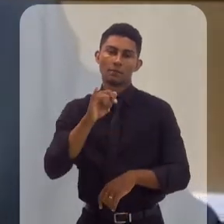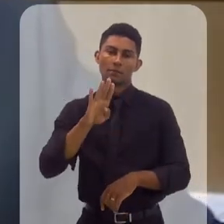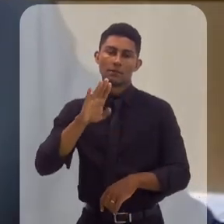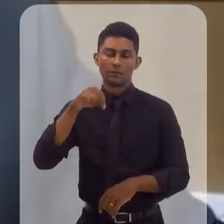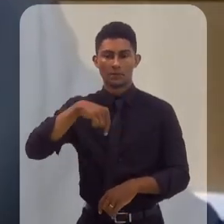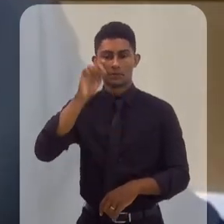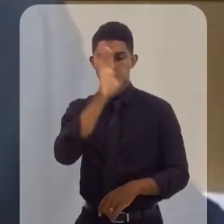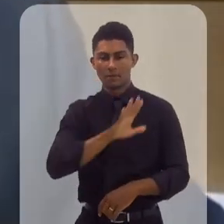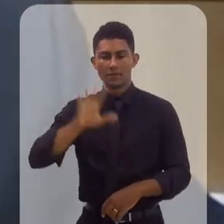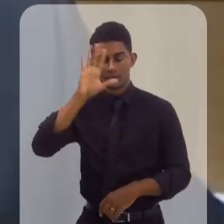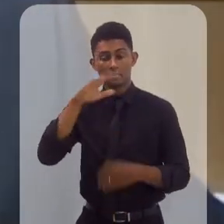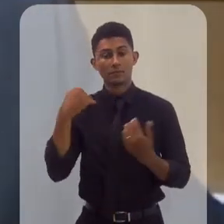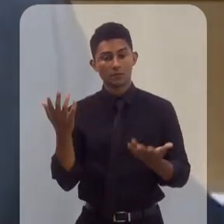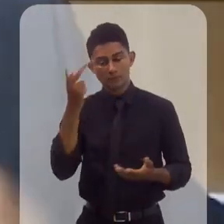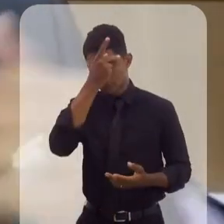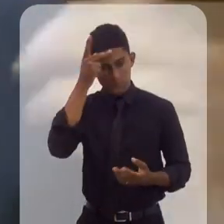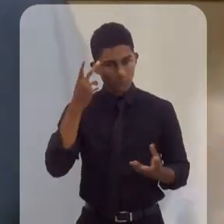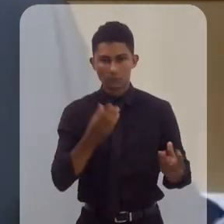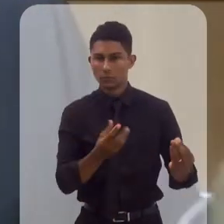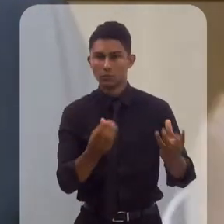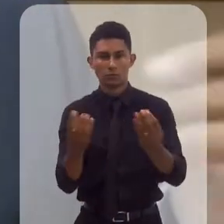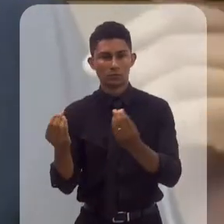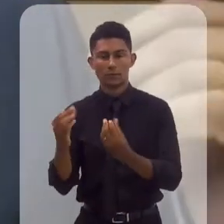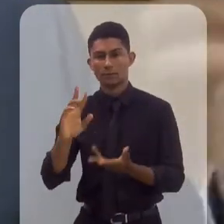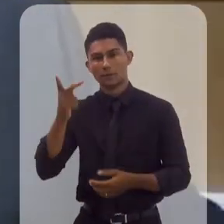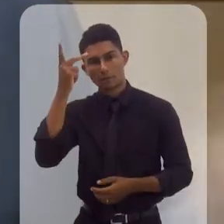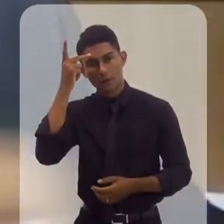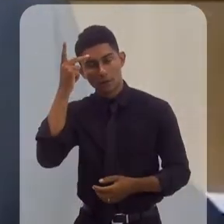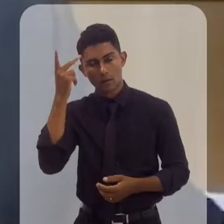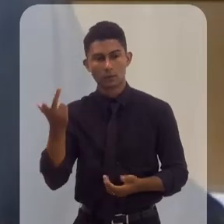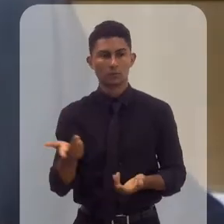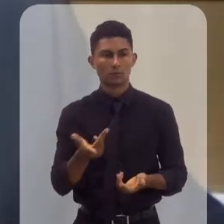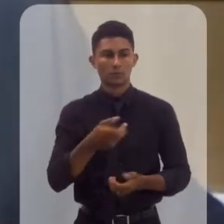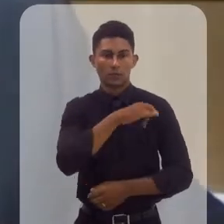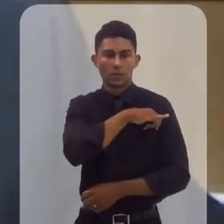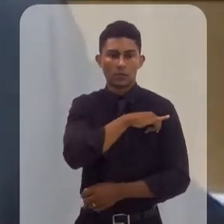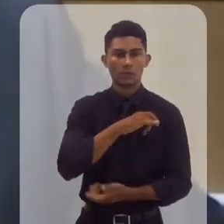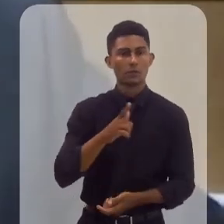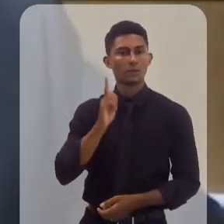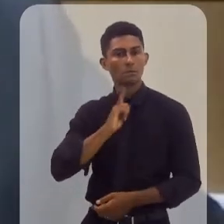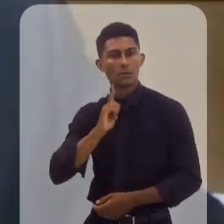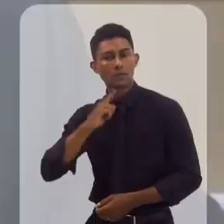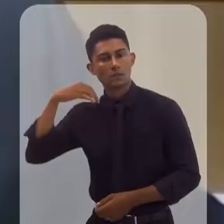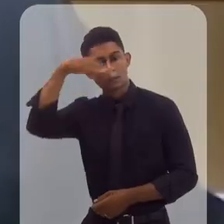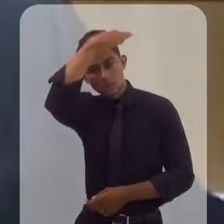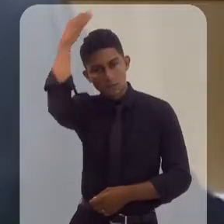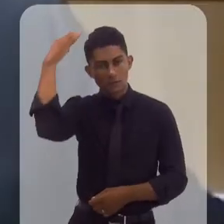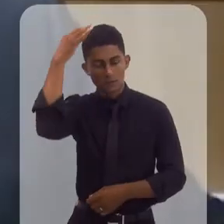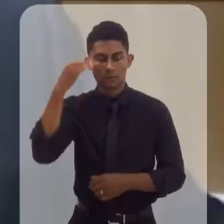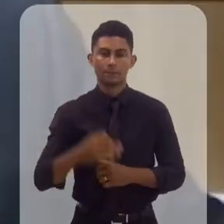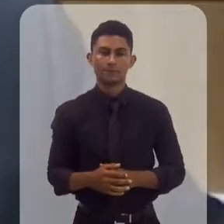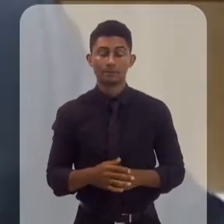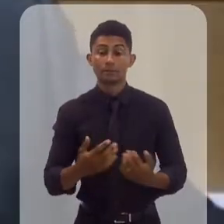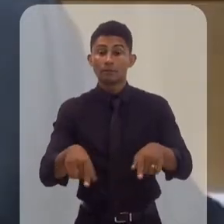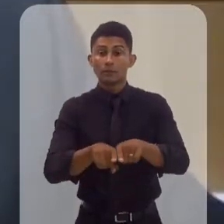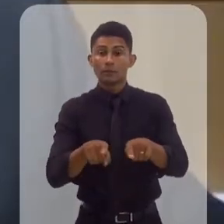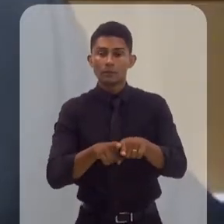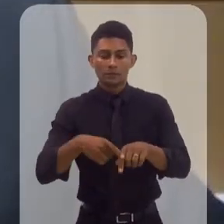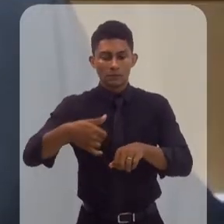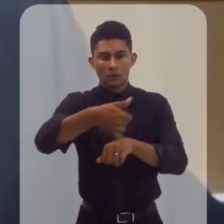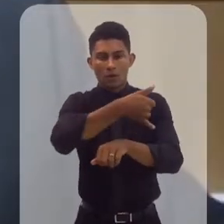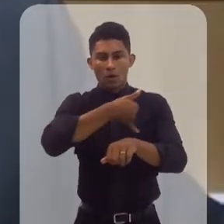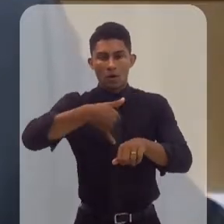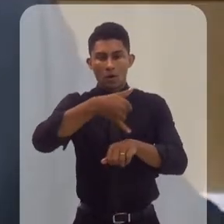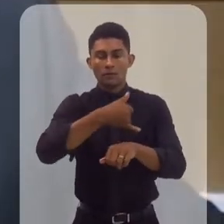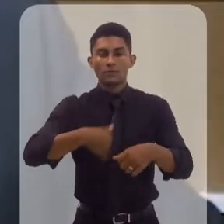o centro de consumo está todo aqui. Rio de Janeiro, São Paulo, Minas Gerais, Espírito Santo. A cadeia de óleo e gás está quase toda